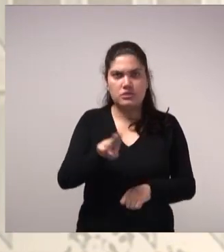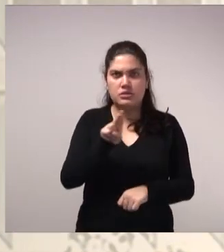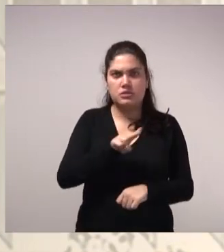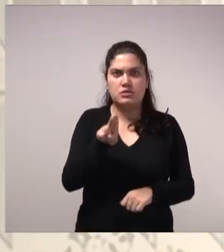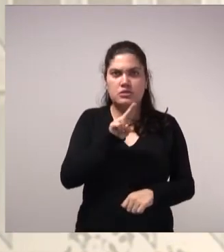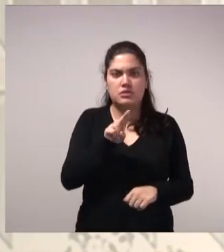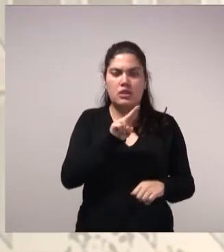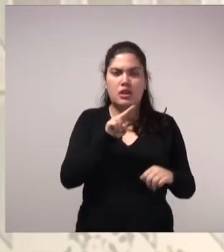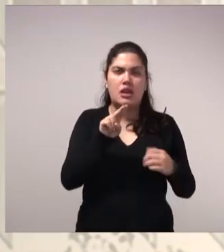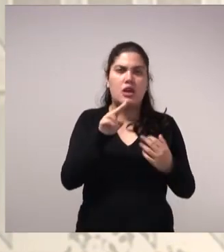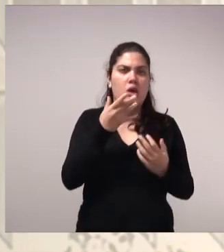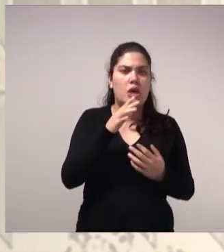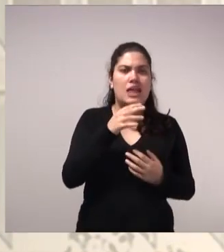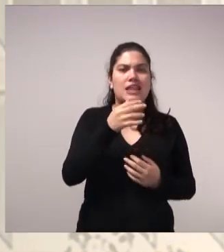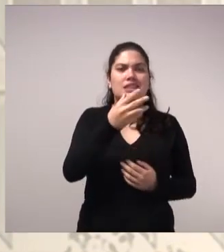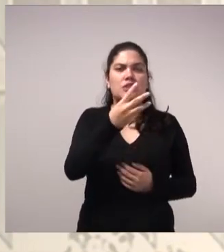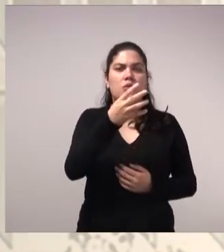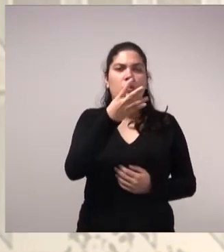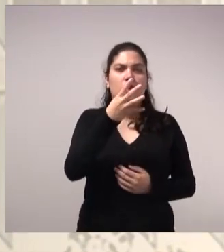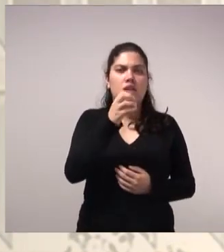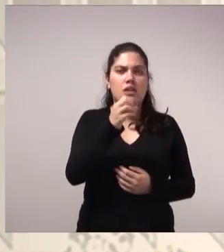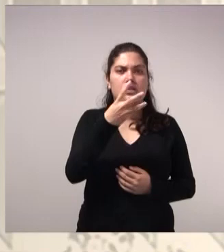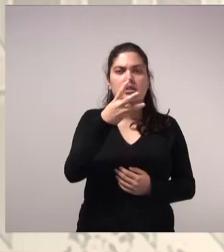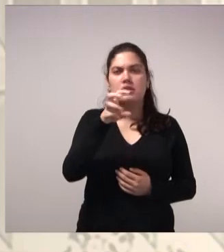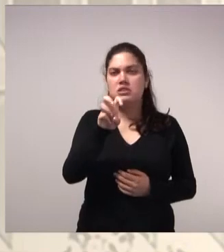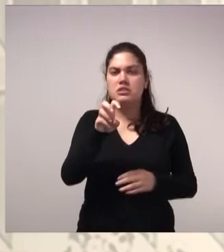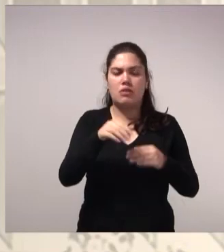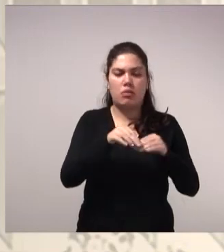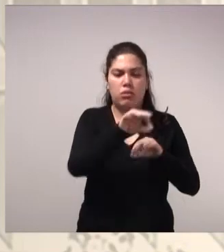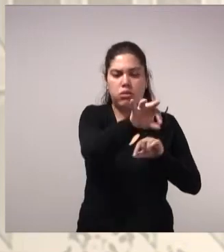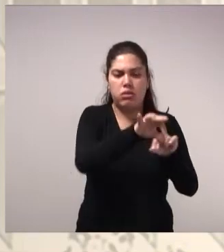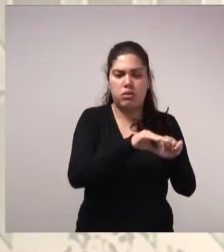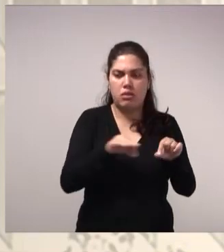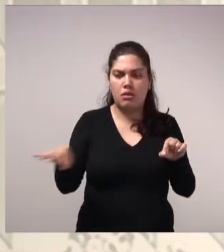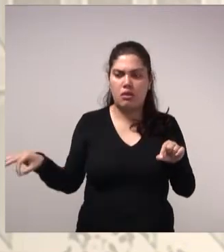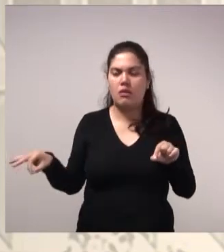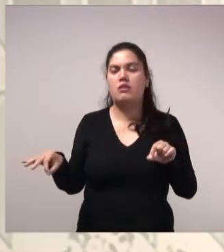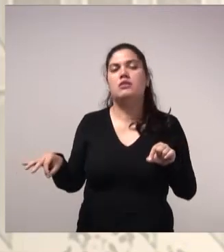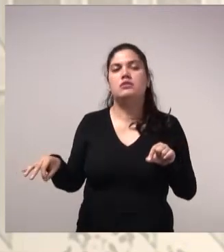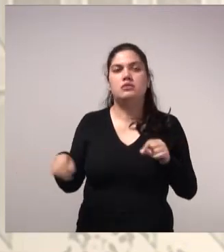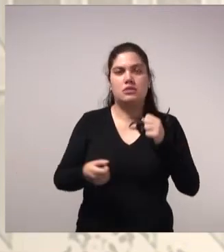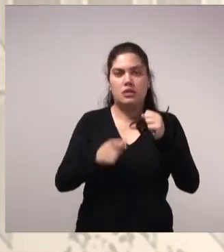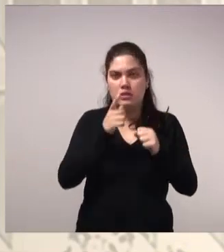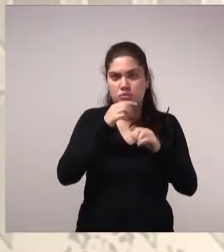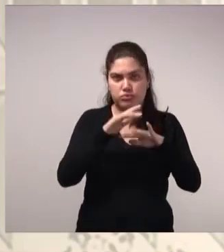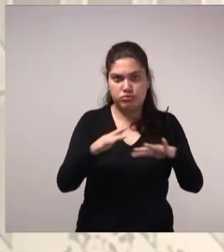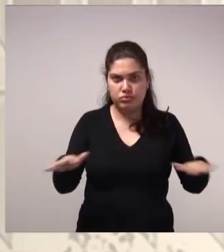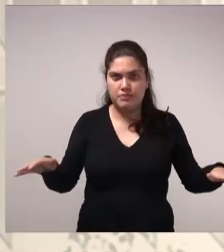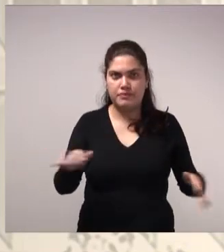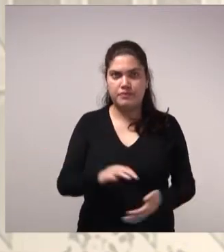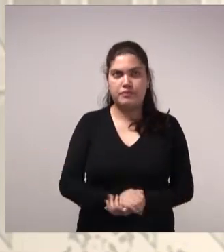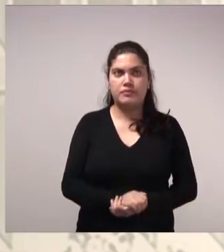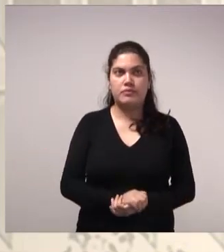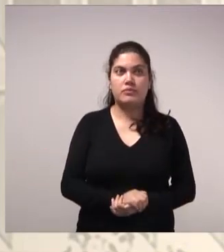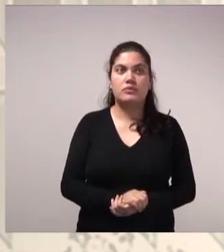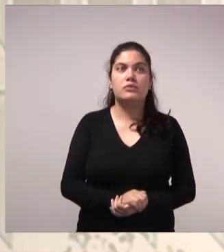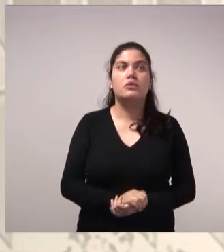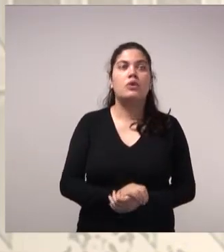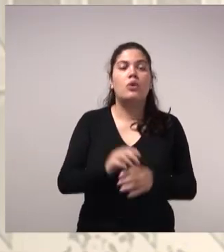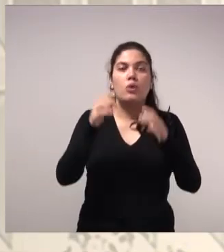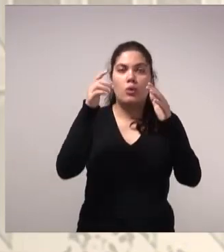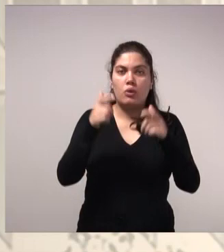até 40, 35 metros cúbicos, sem problema, para lavagem de pisos e na irrigação. Residências de renda média baixa.